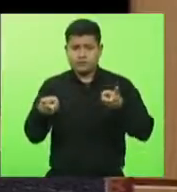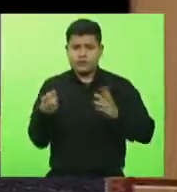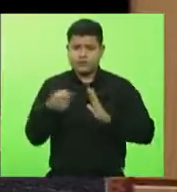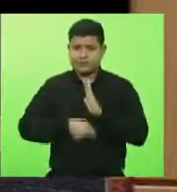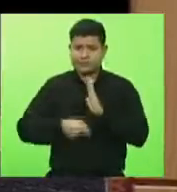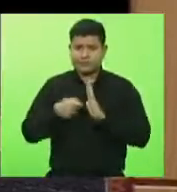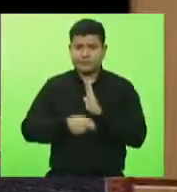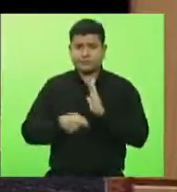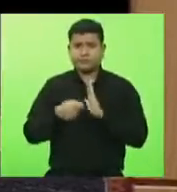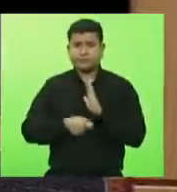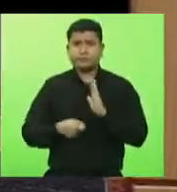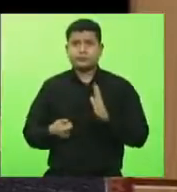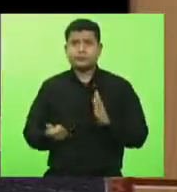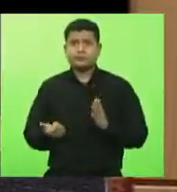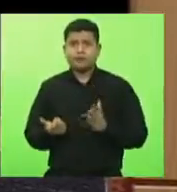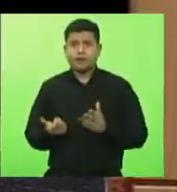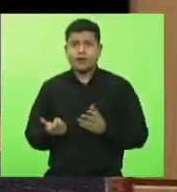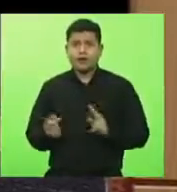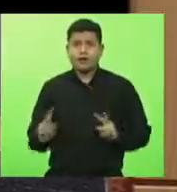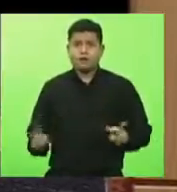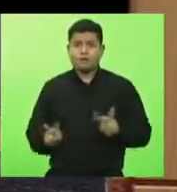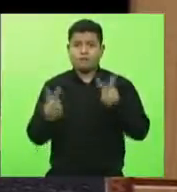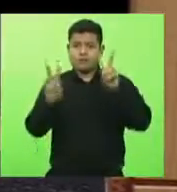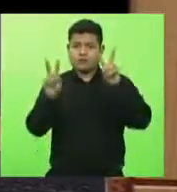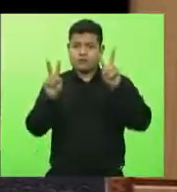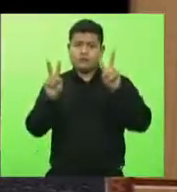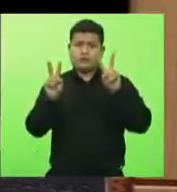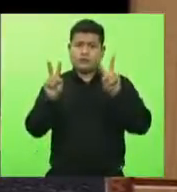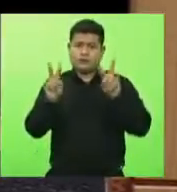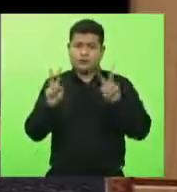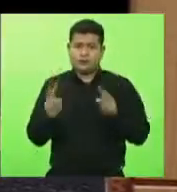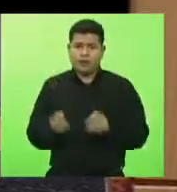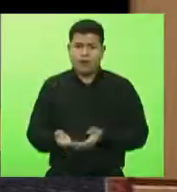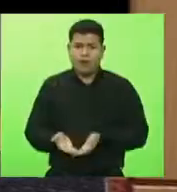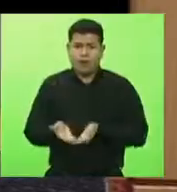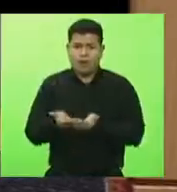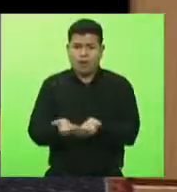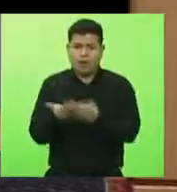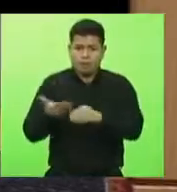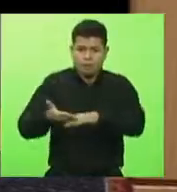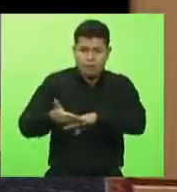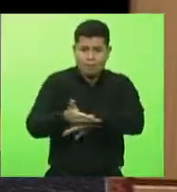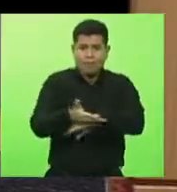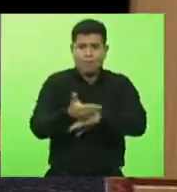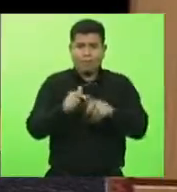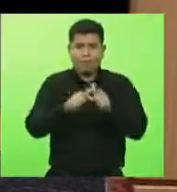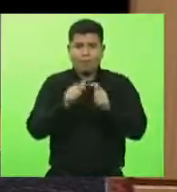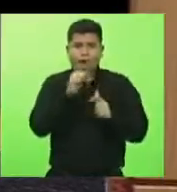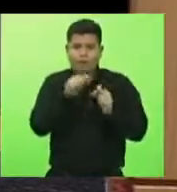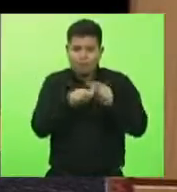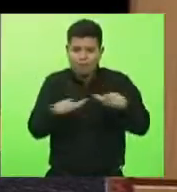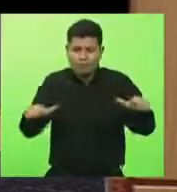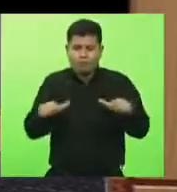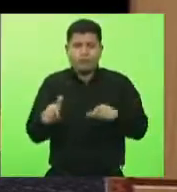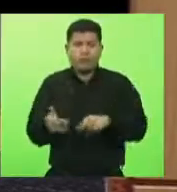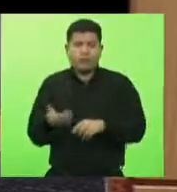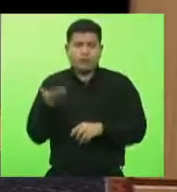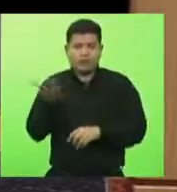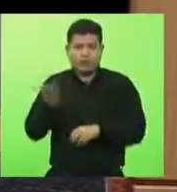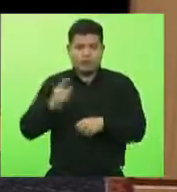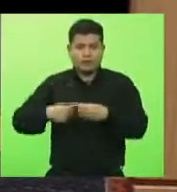pela questão da valorização do Porto Seco de Dionísio Serqueira, que seja